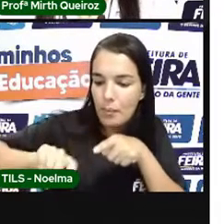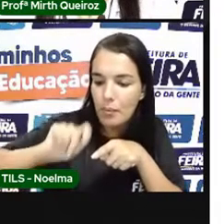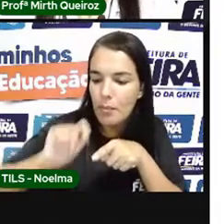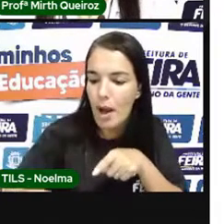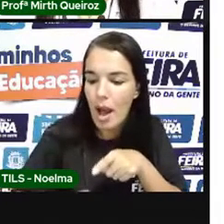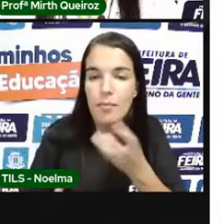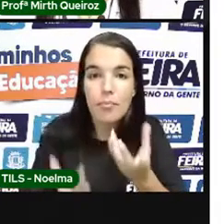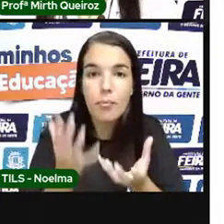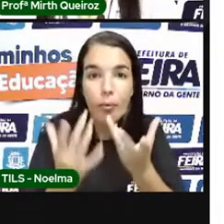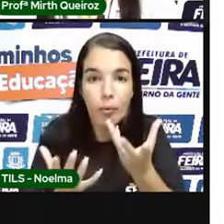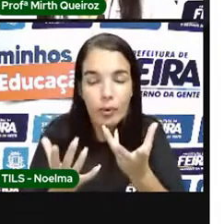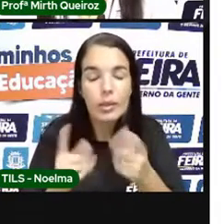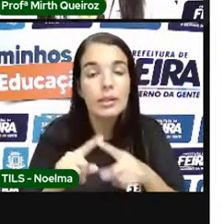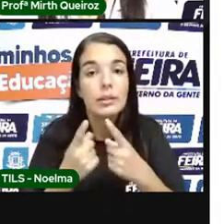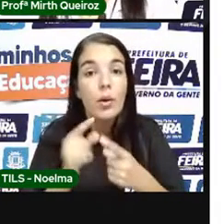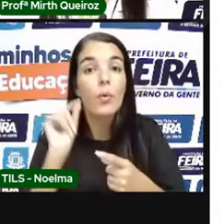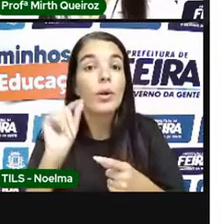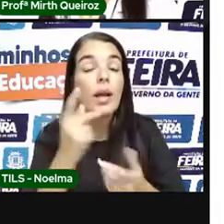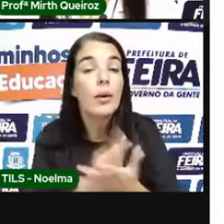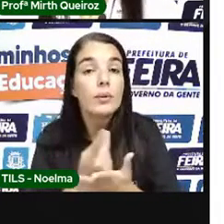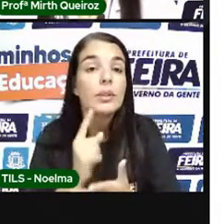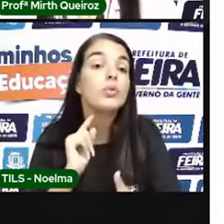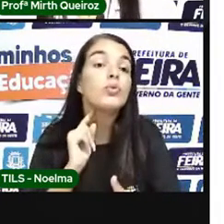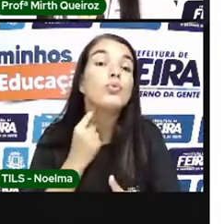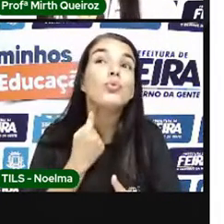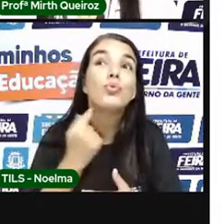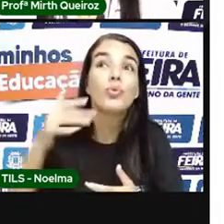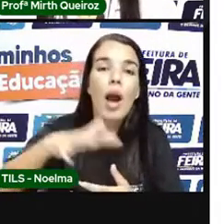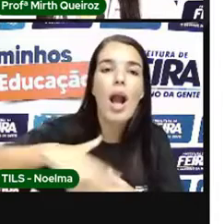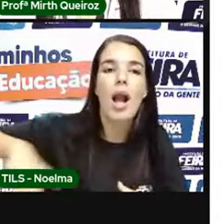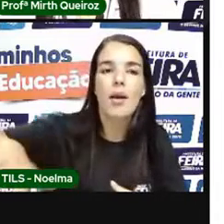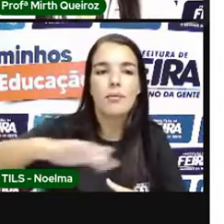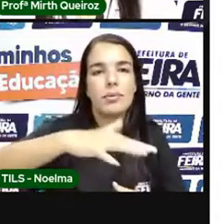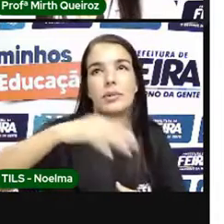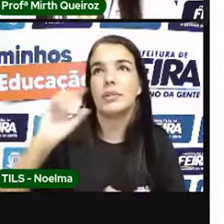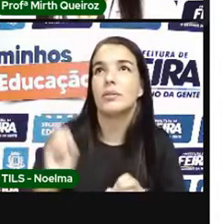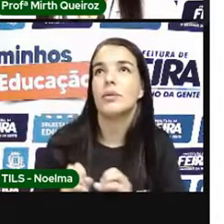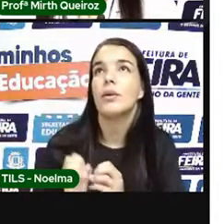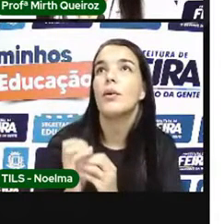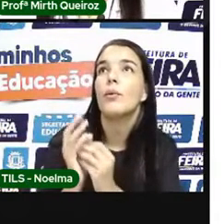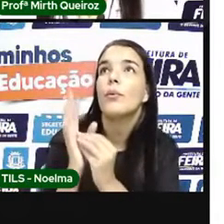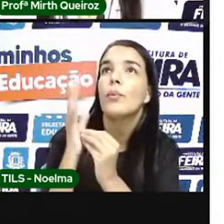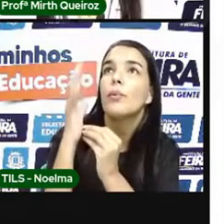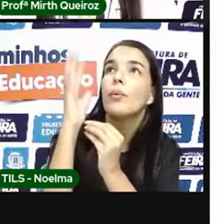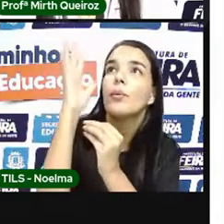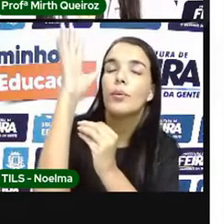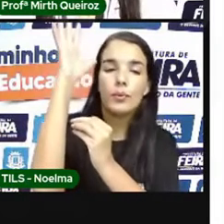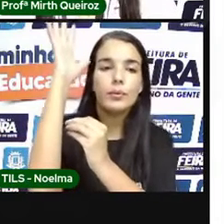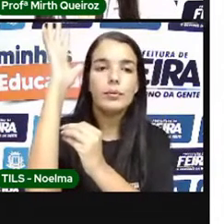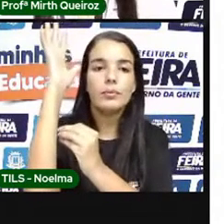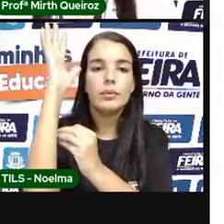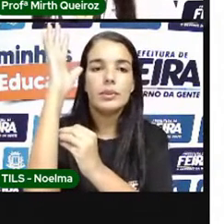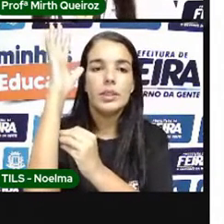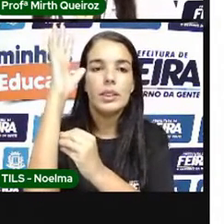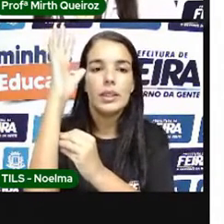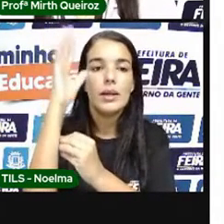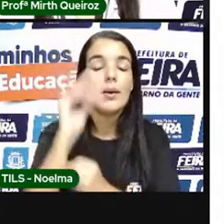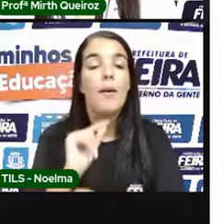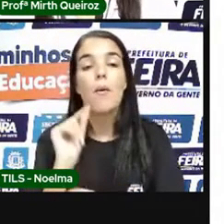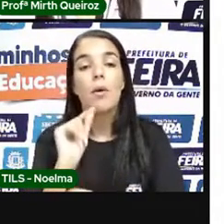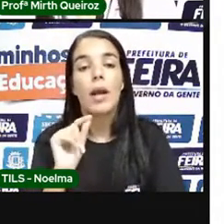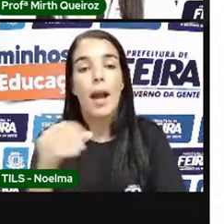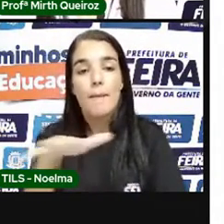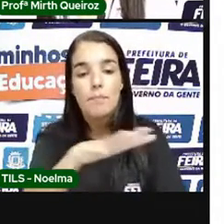reeditada dessa queima do material Ela polui o meio ambiente também A poluição dos rios Dos lagos e mares Dos oceanos, né?